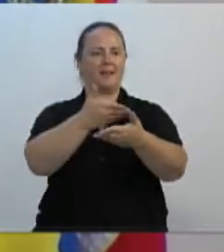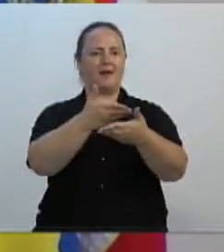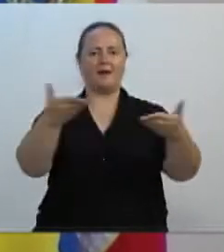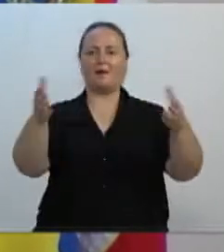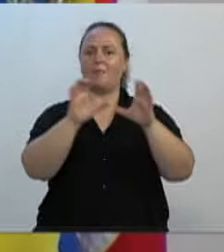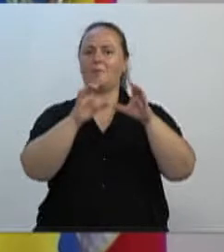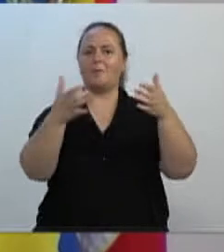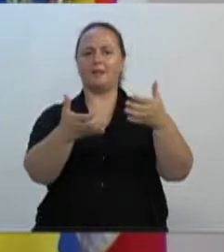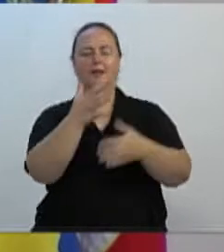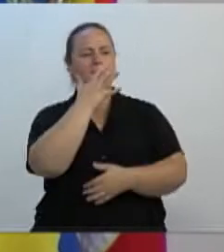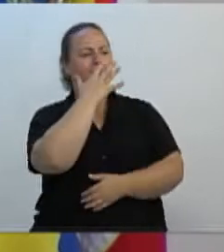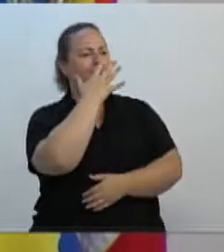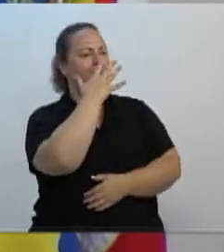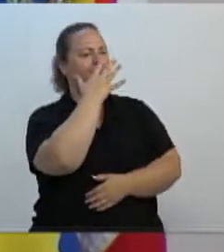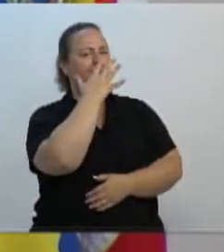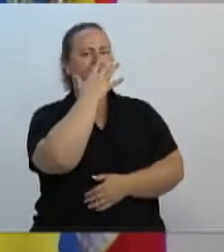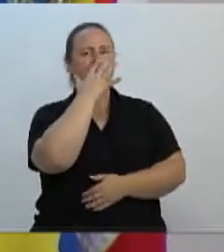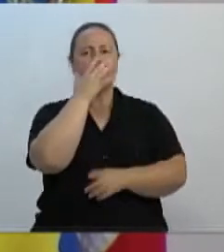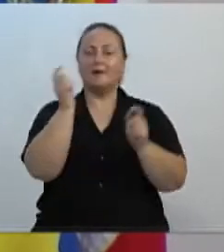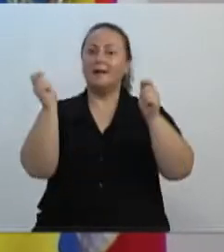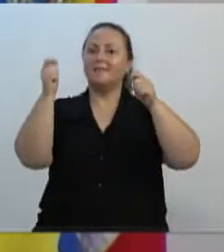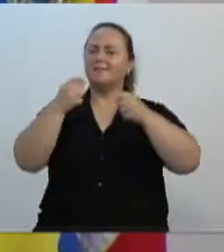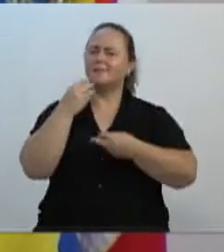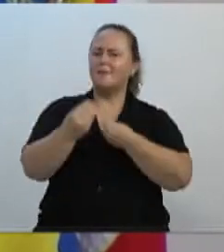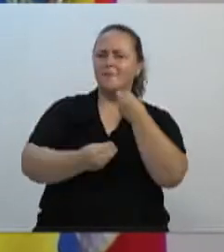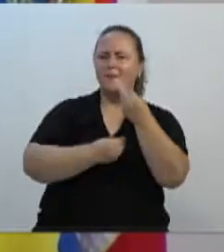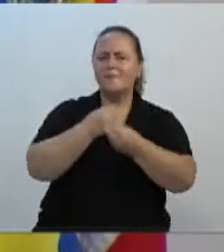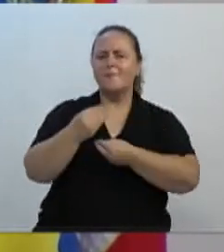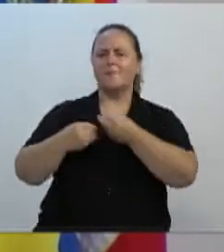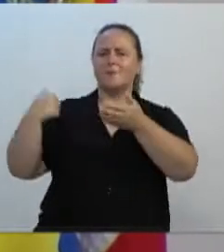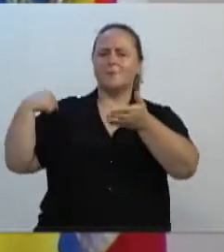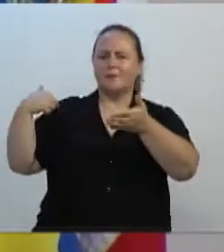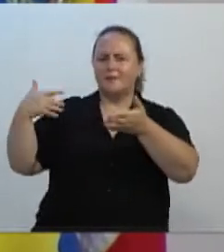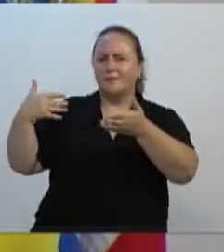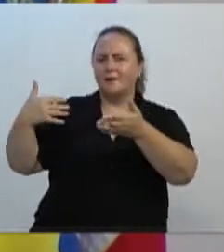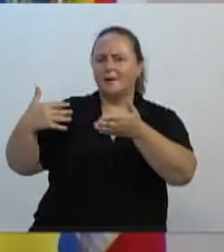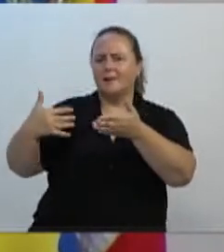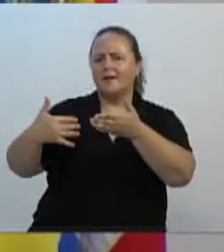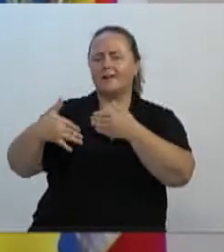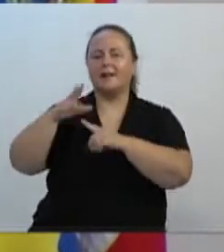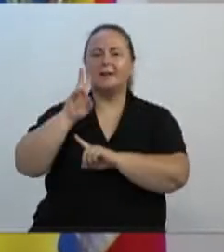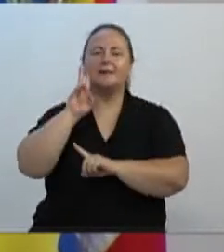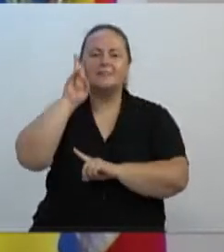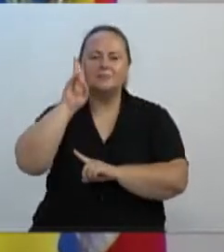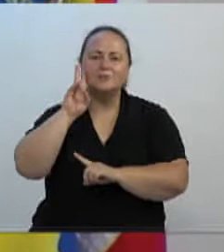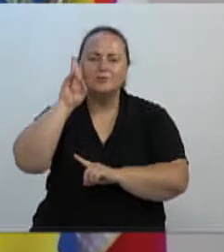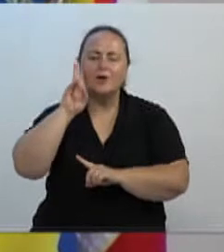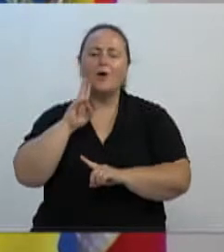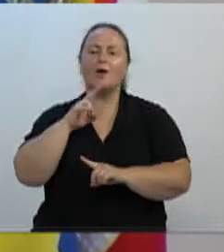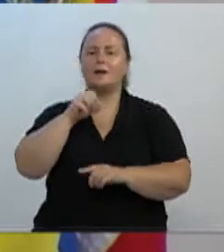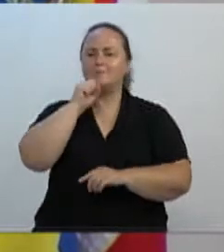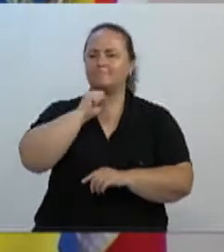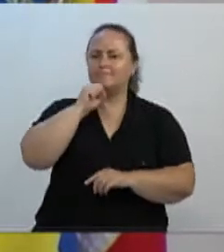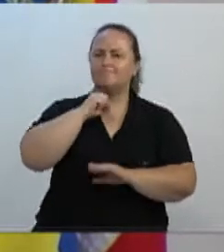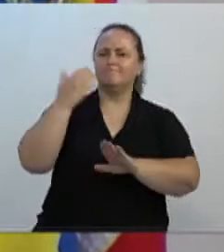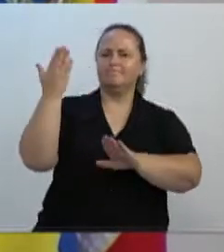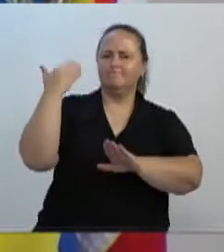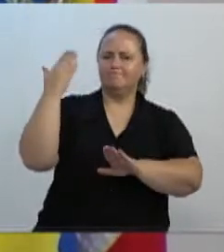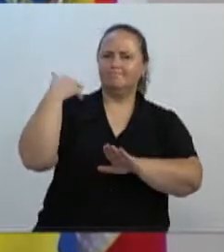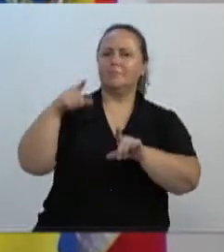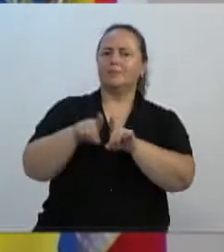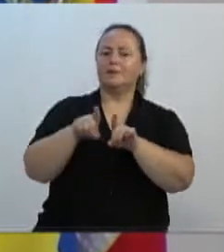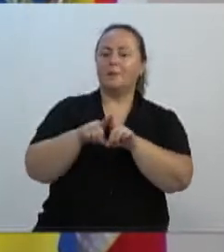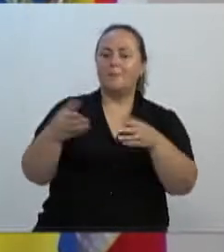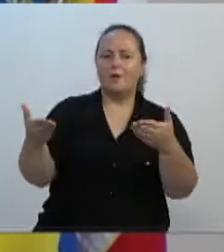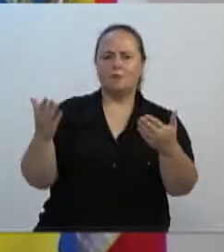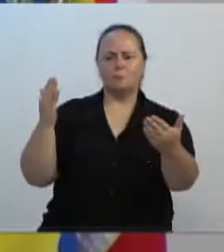blumenauense um pouco do nosso legado, da nossa história antiga e atual. Alguns